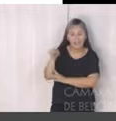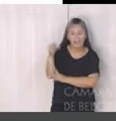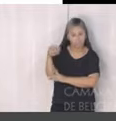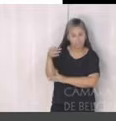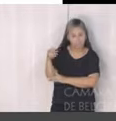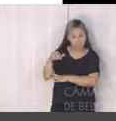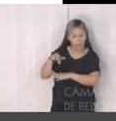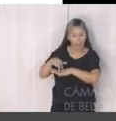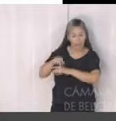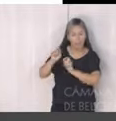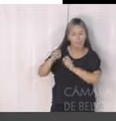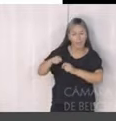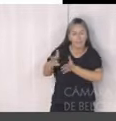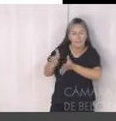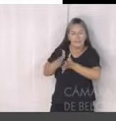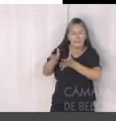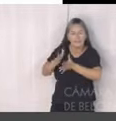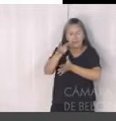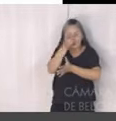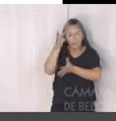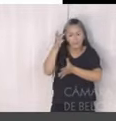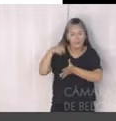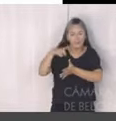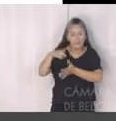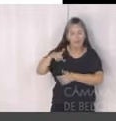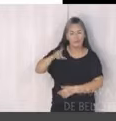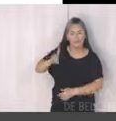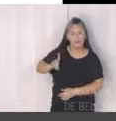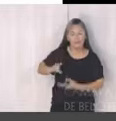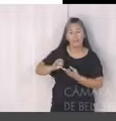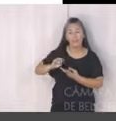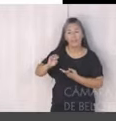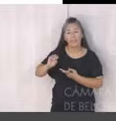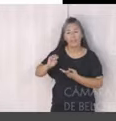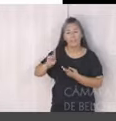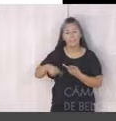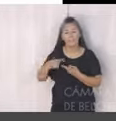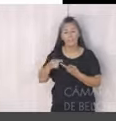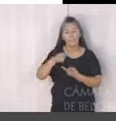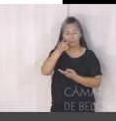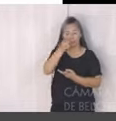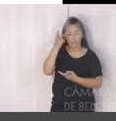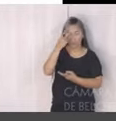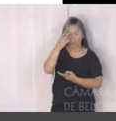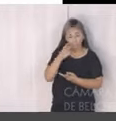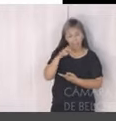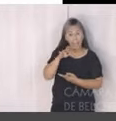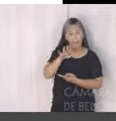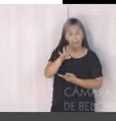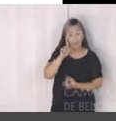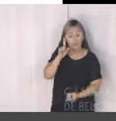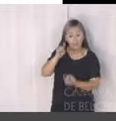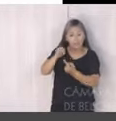acessibilidade às pessoas com deficiência visual e mobilidade reduzida. A meta aqui é chegar com 100% do sistema implantado